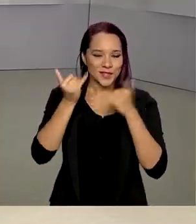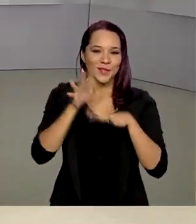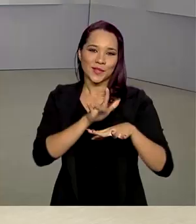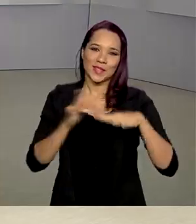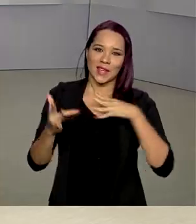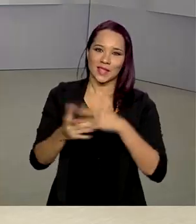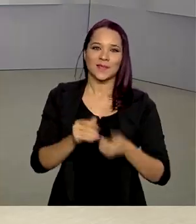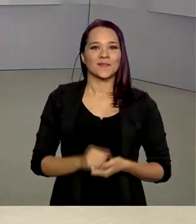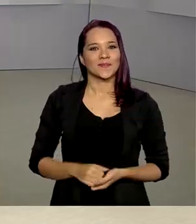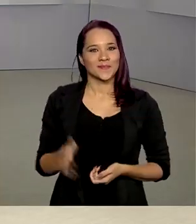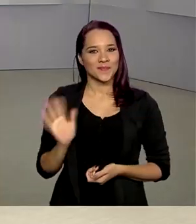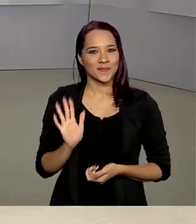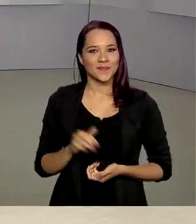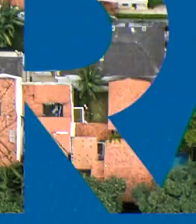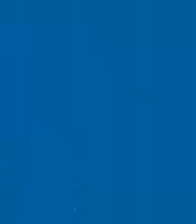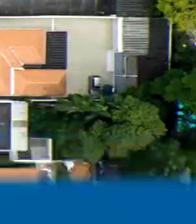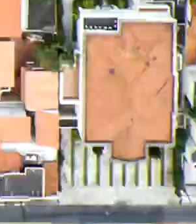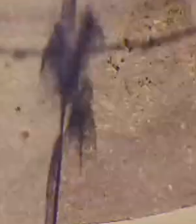nossas redes sociais.